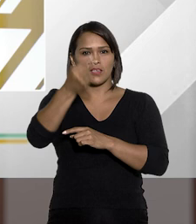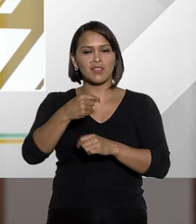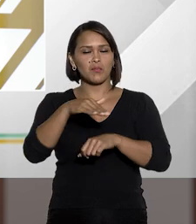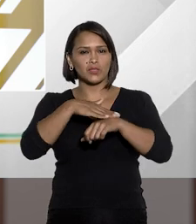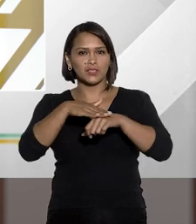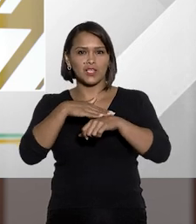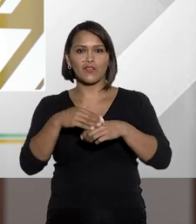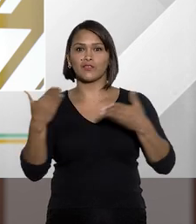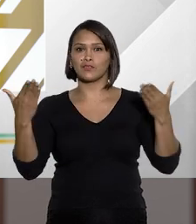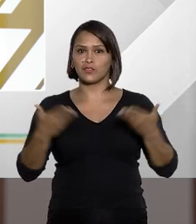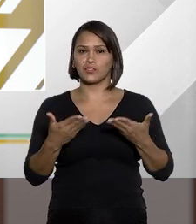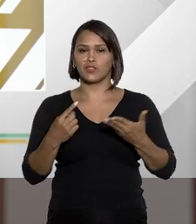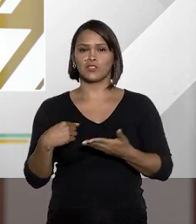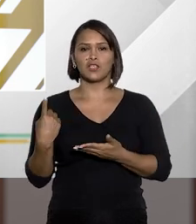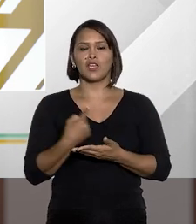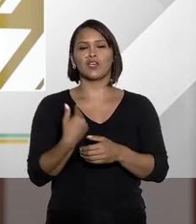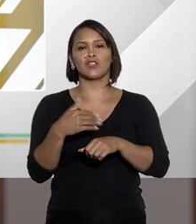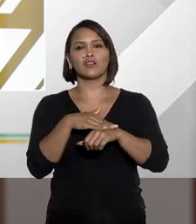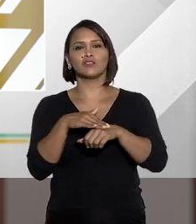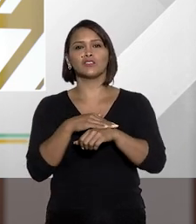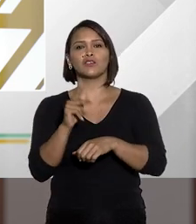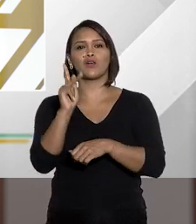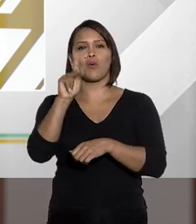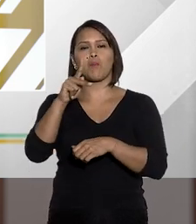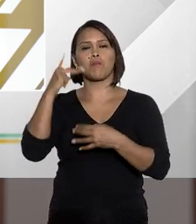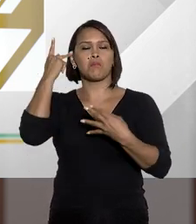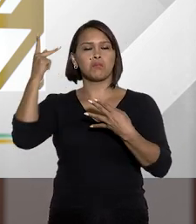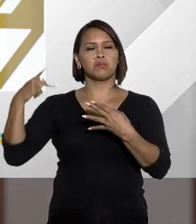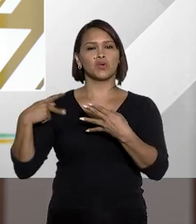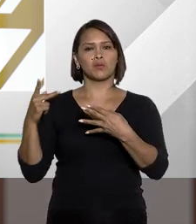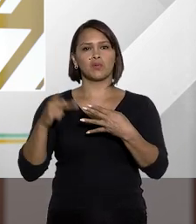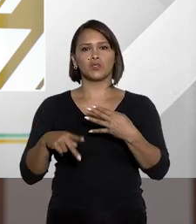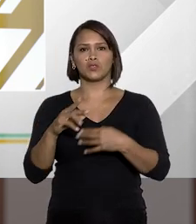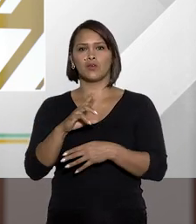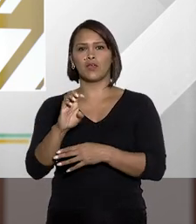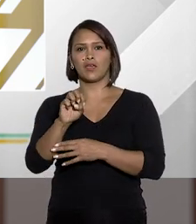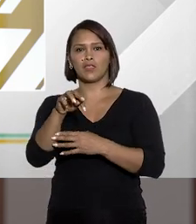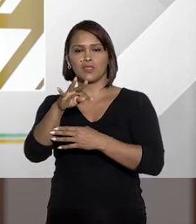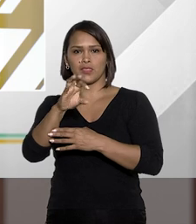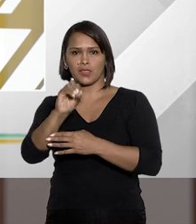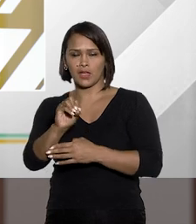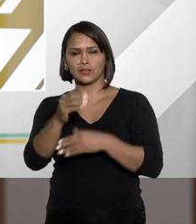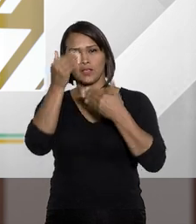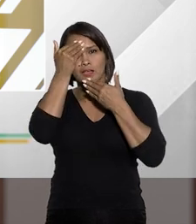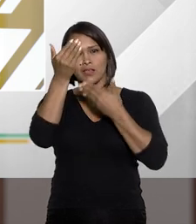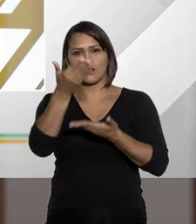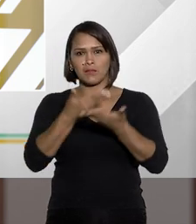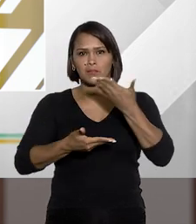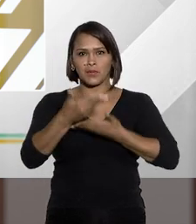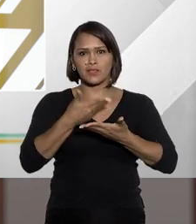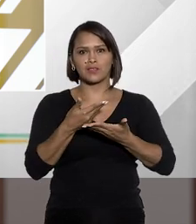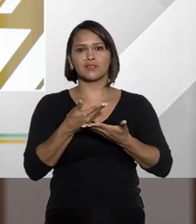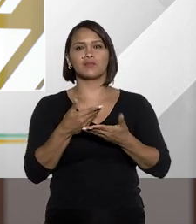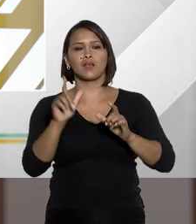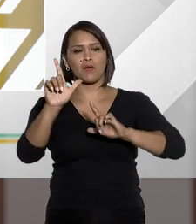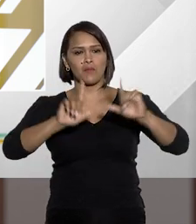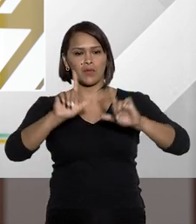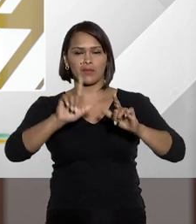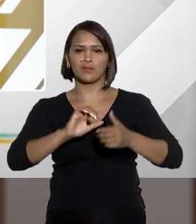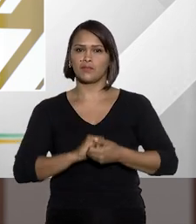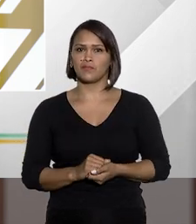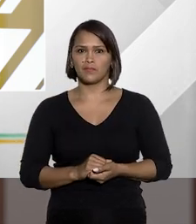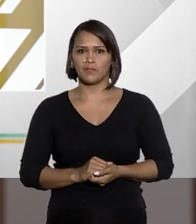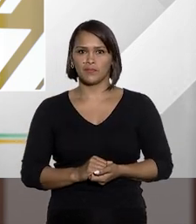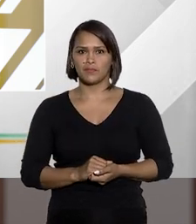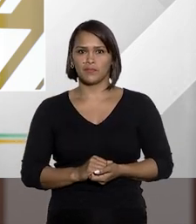você depois dessa conversa de hoje. E nós conversamos com o promotor e professor Renato Brasileiro, a quem eu agradeço a participação no programa